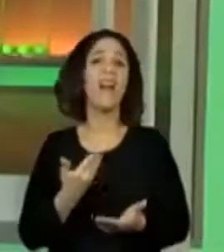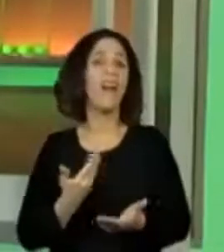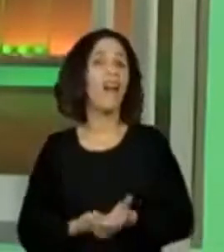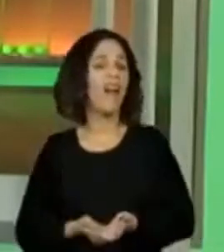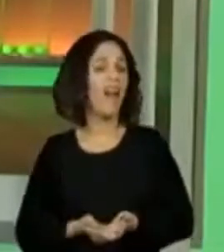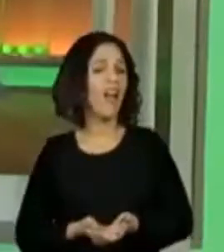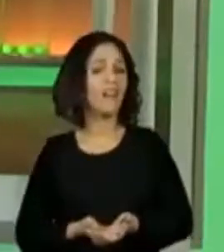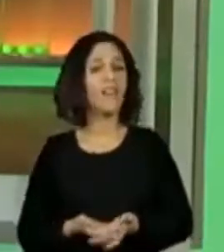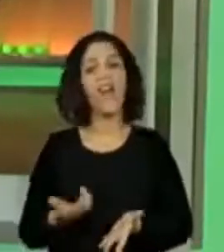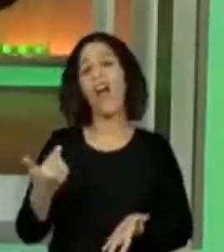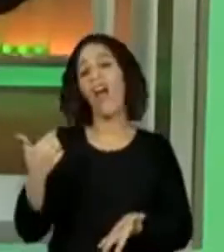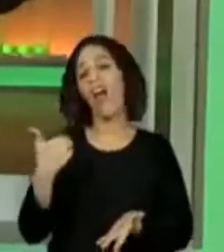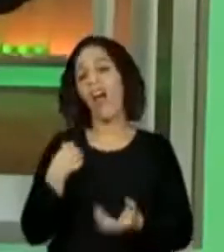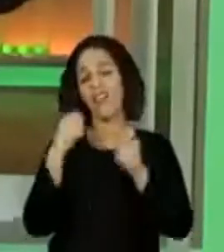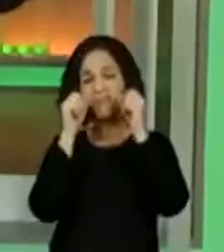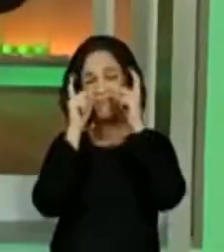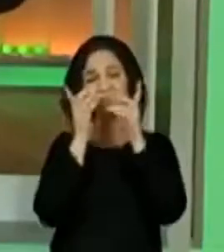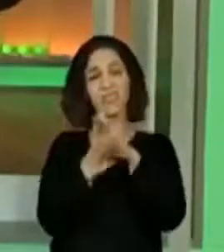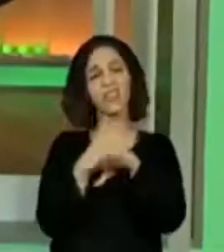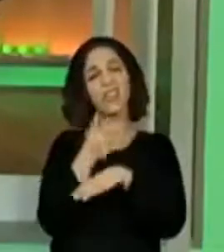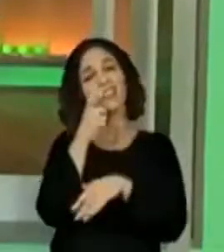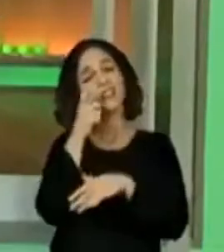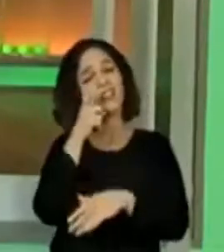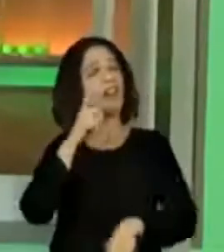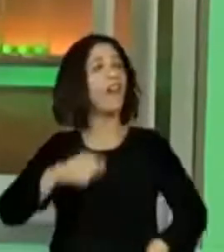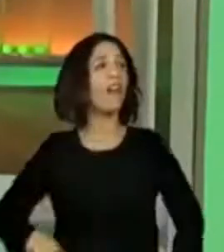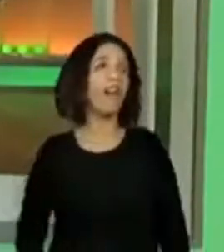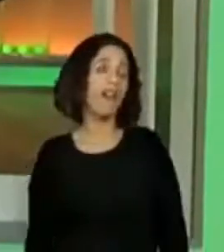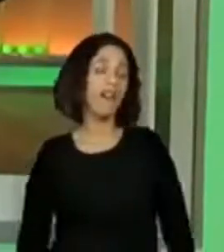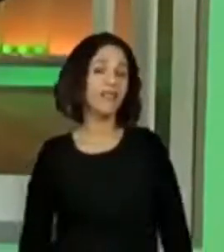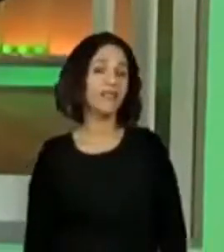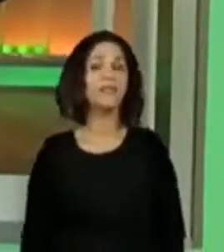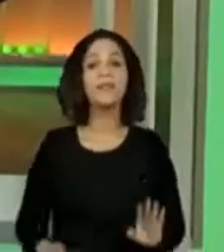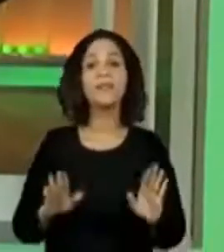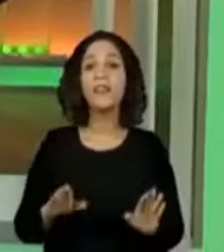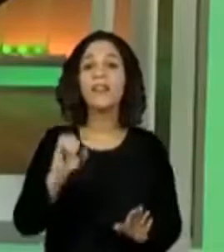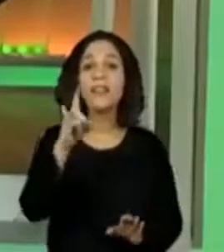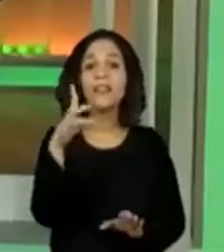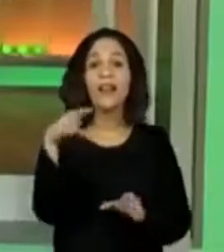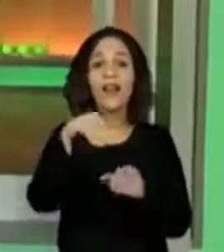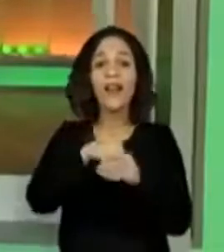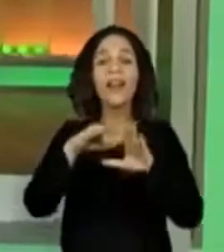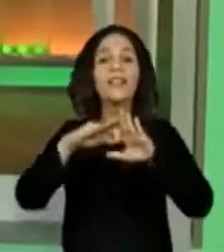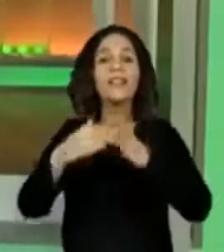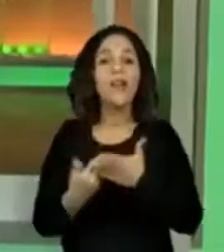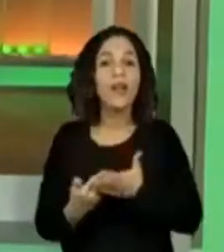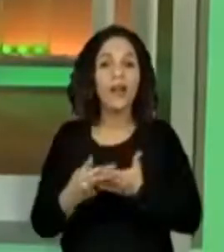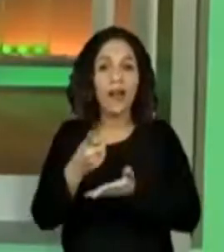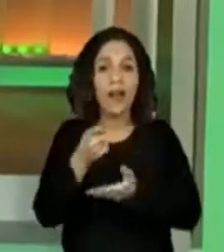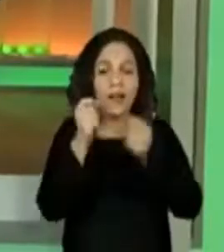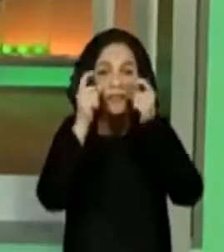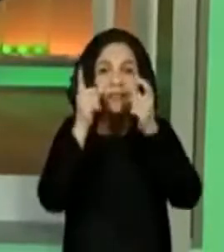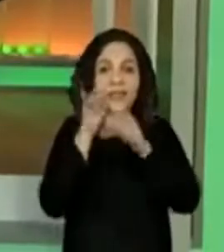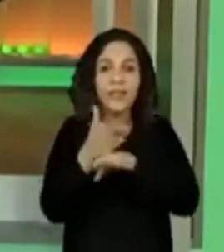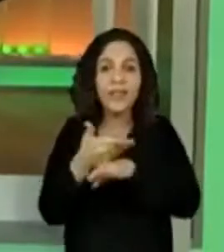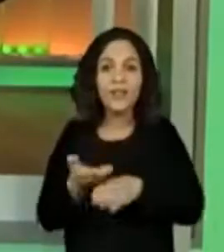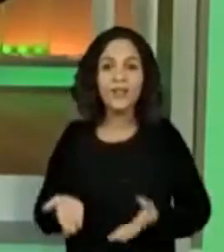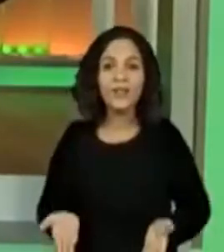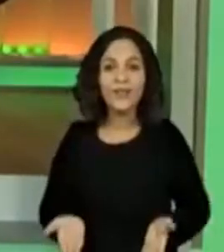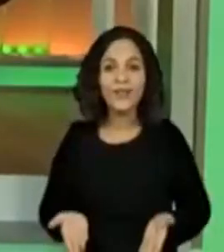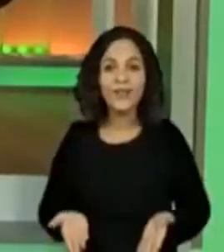eu não vou levantar cedo para assistir. Mas se você estivesse na escola, você não estava levantando?